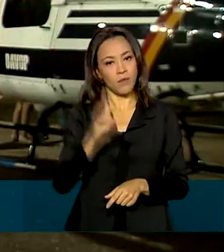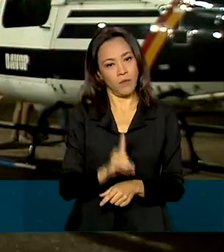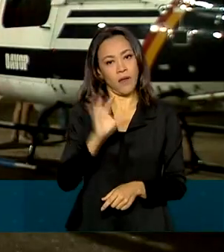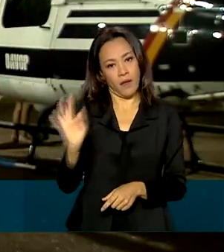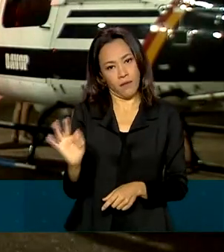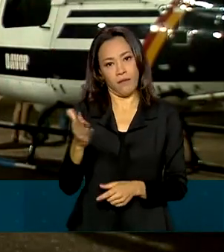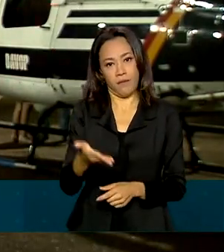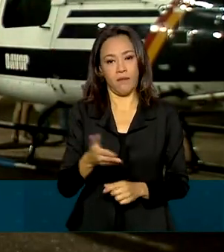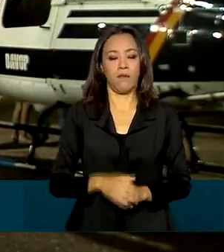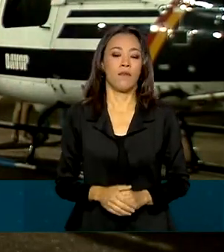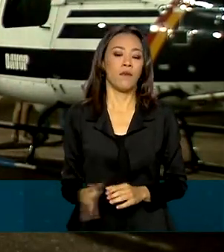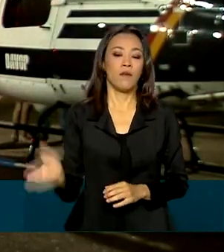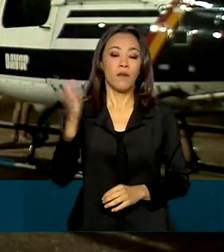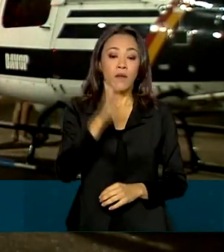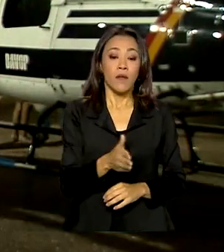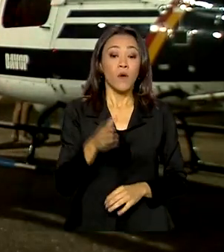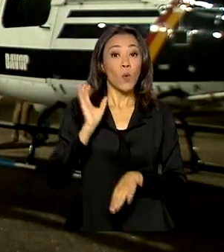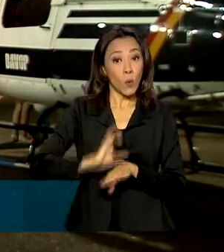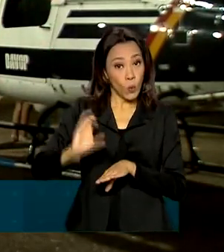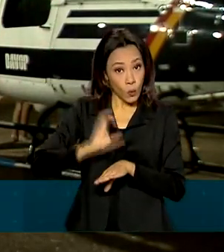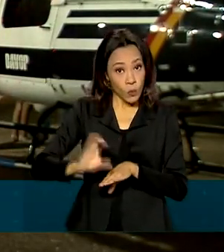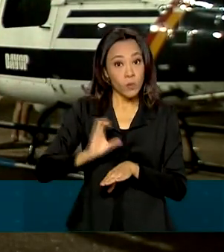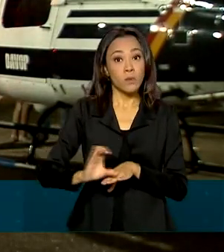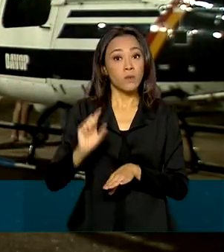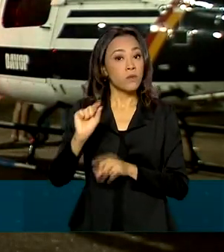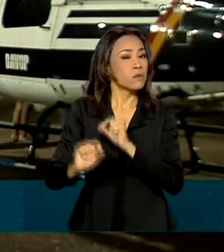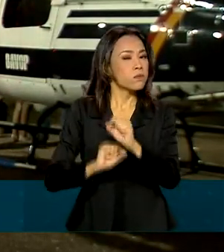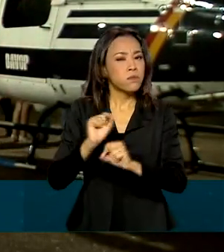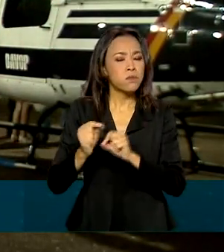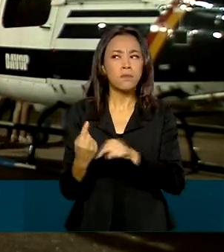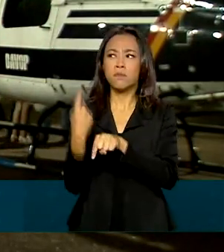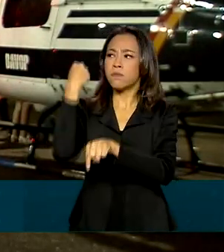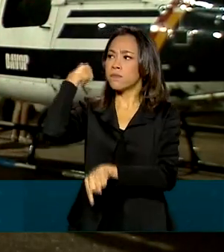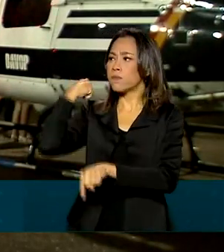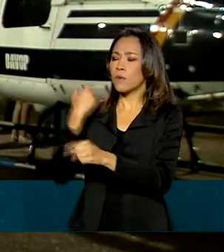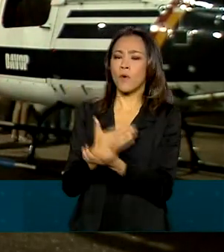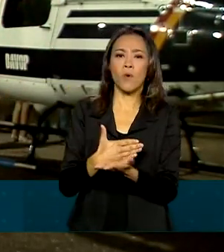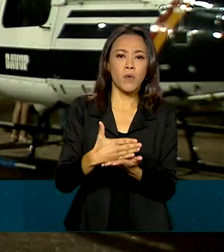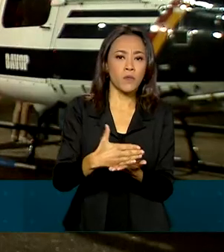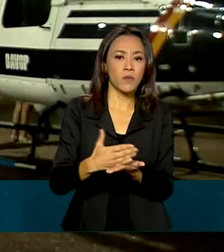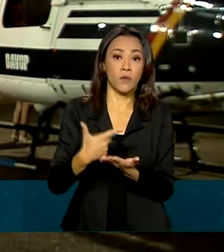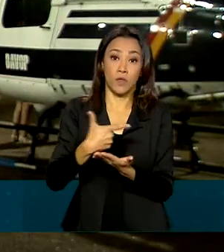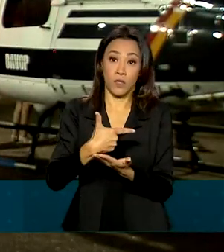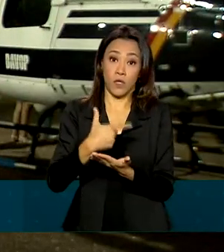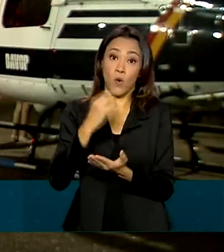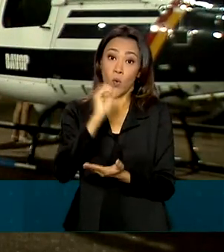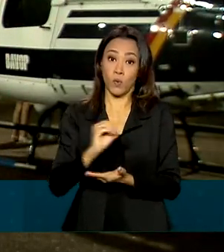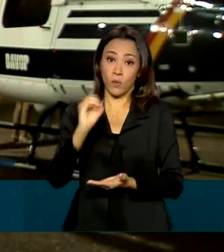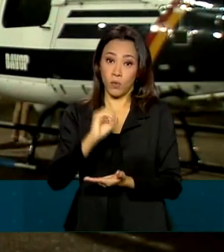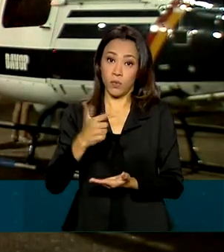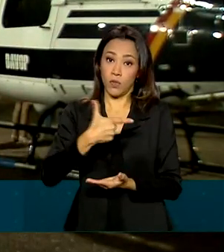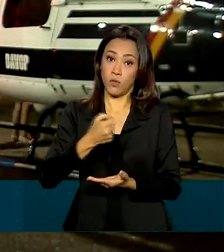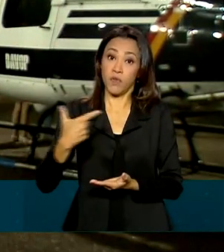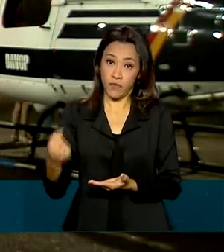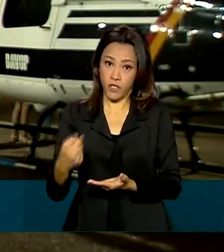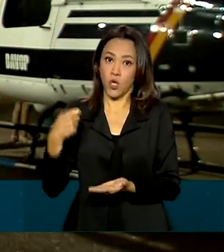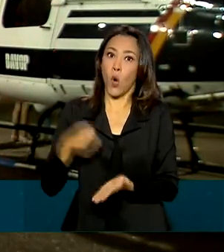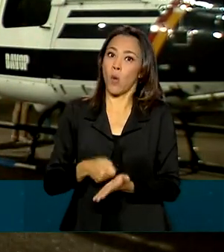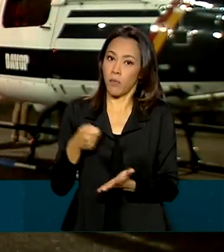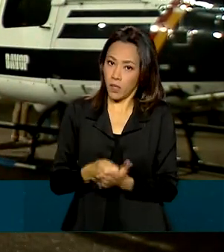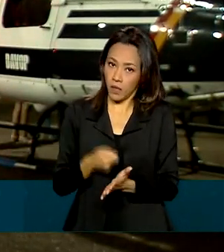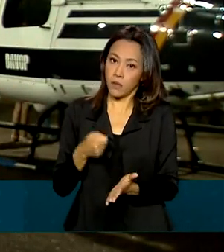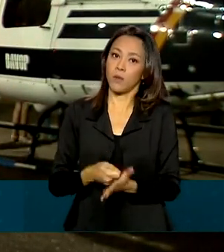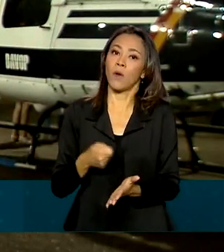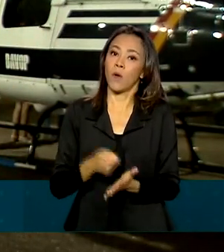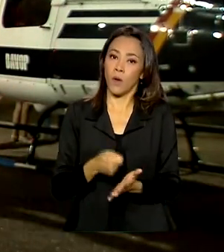bem. O curso de aperfeiçoamento de oficiais teve início em outubro de 2020 e é uma etapa obrigatória na